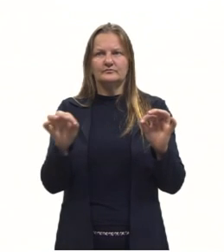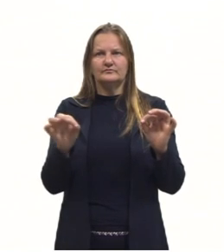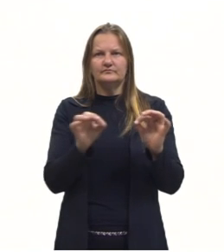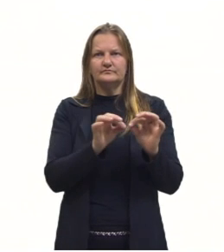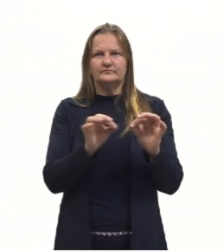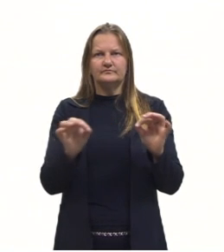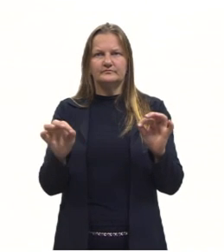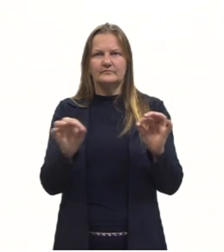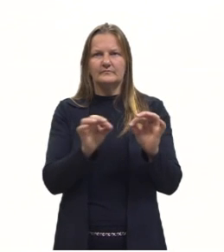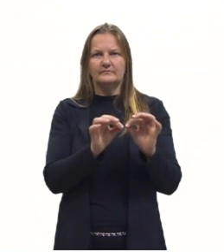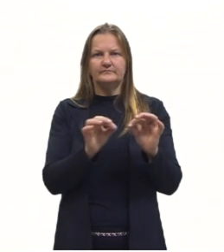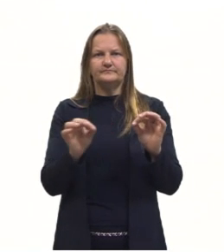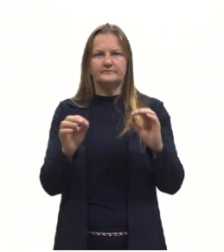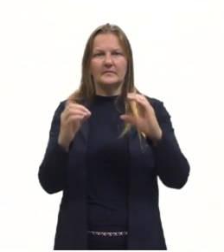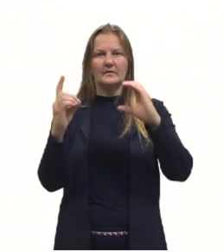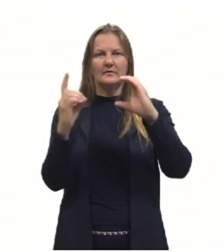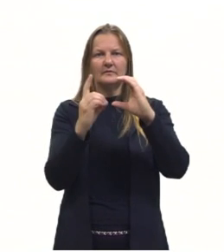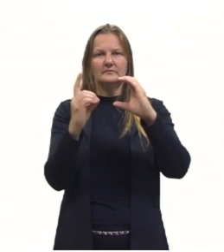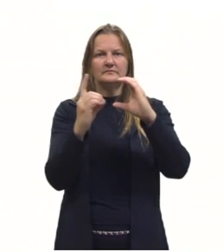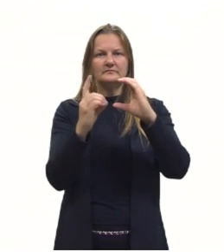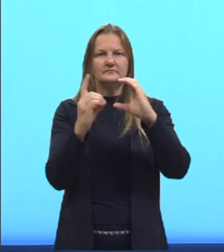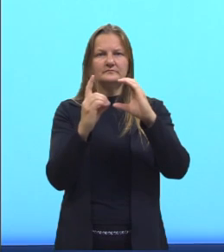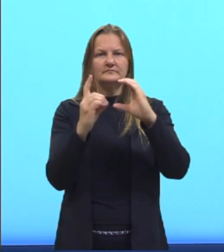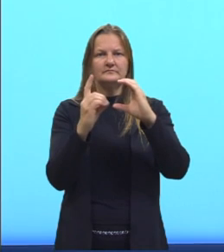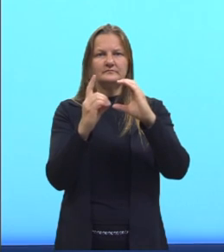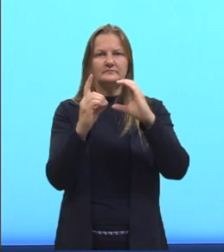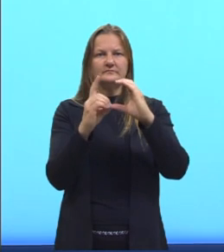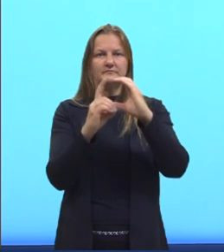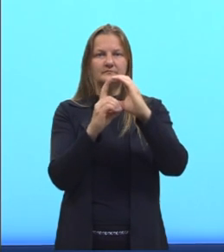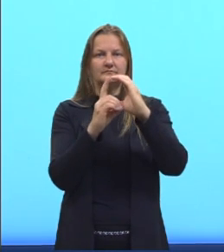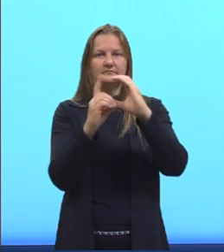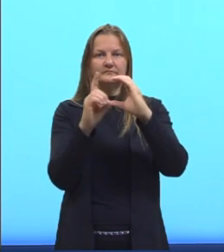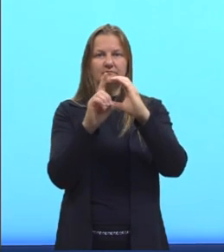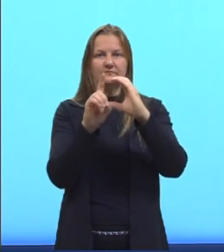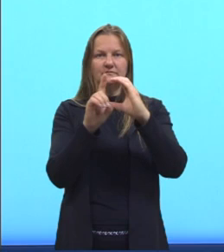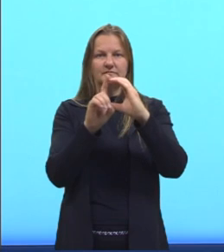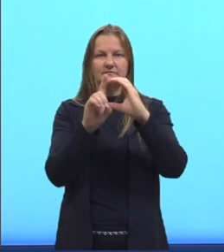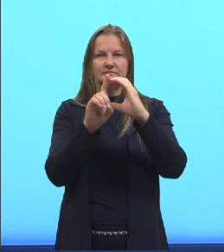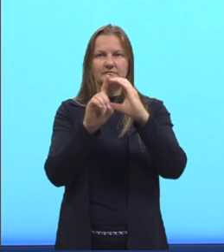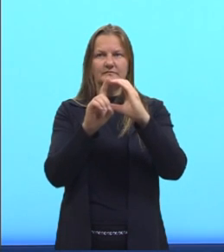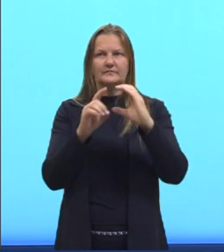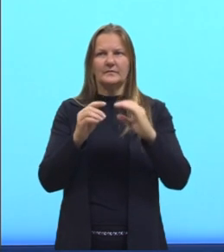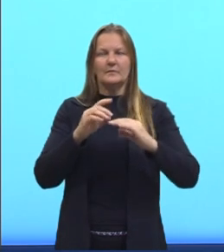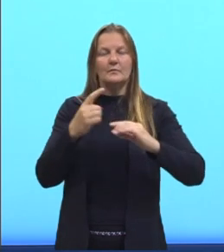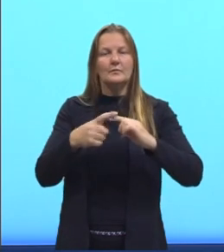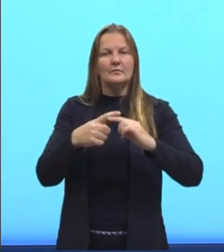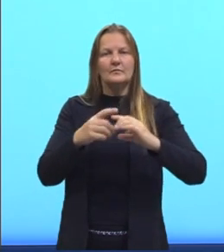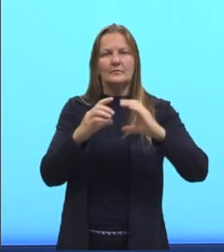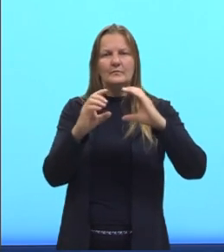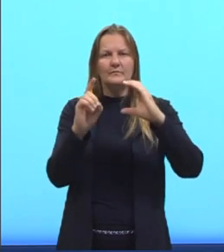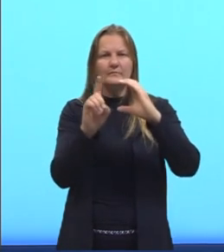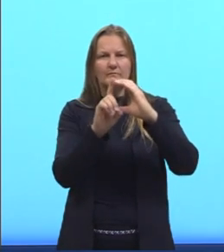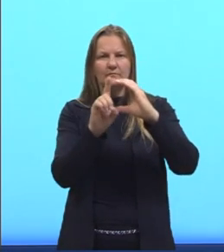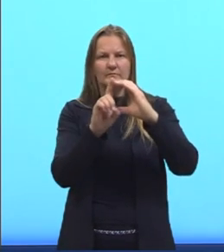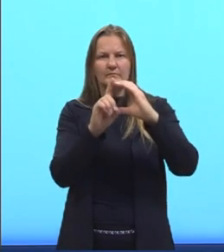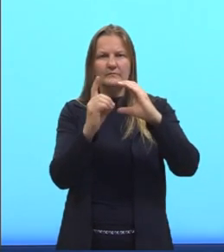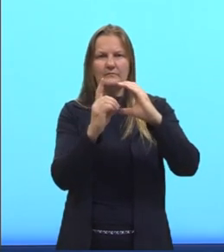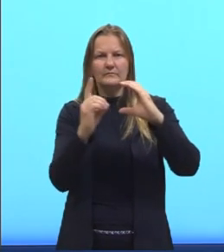centímetros do diâmetro? Seria todo este segmento aqui do nosso círculo